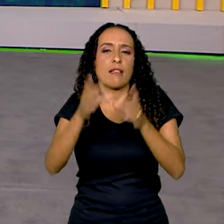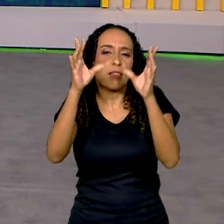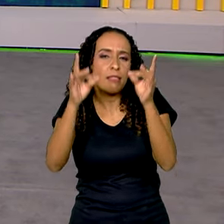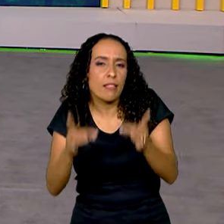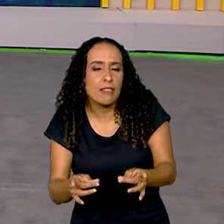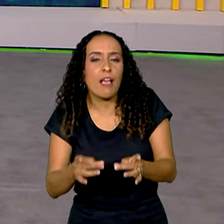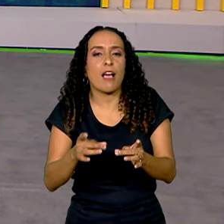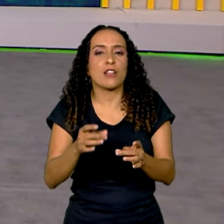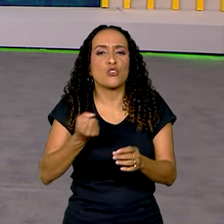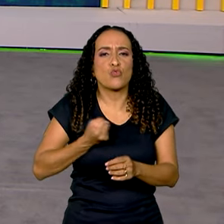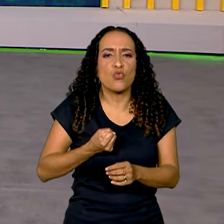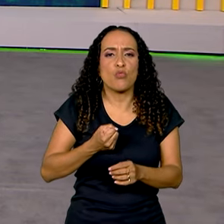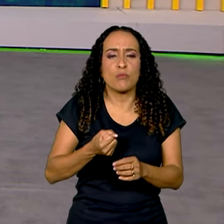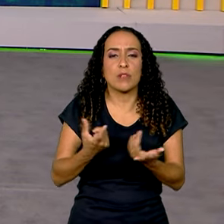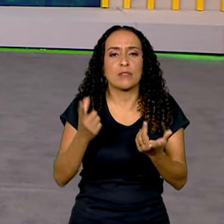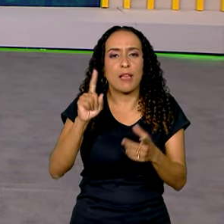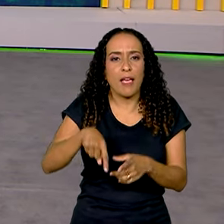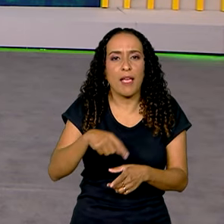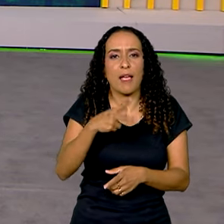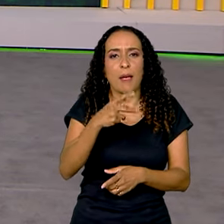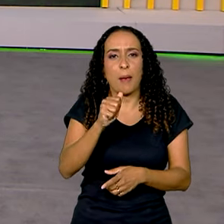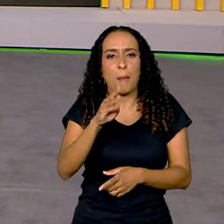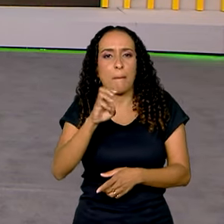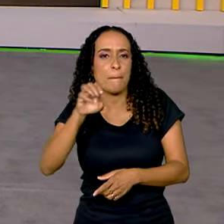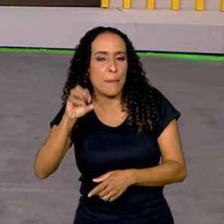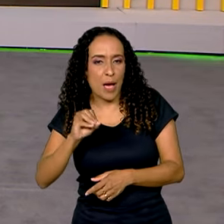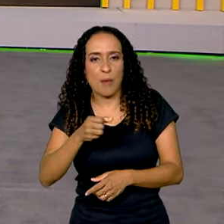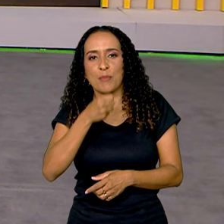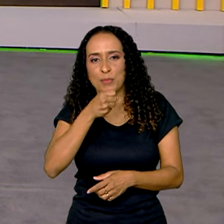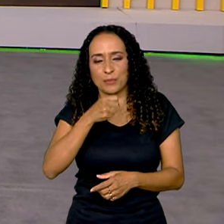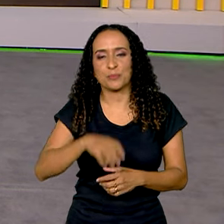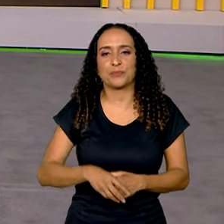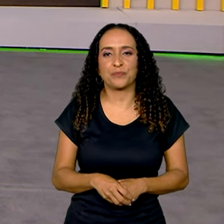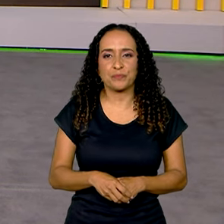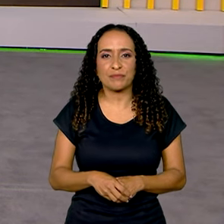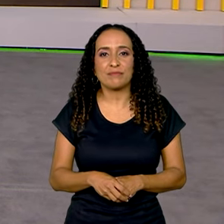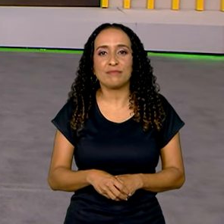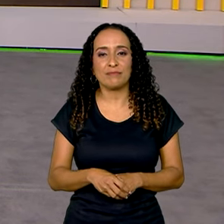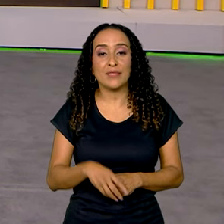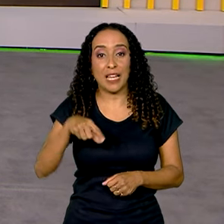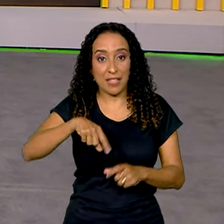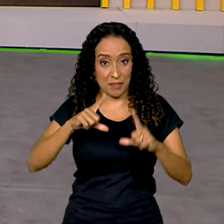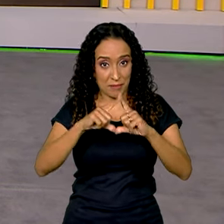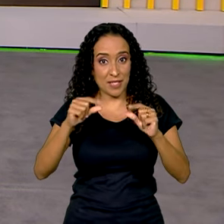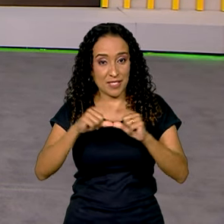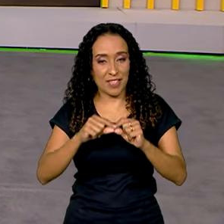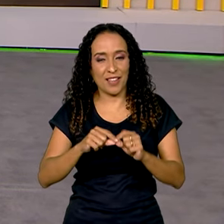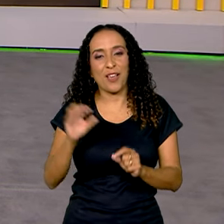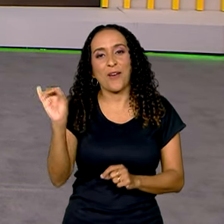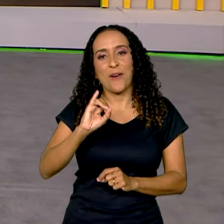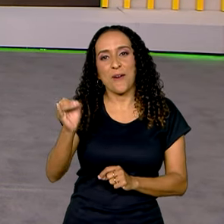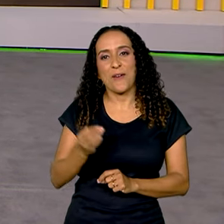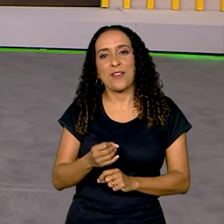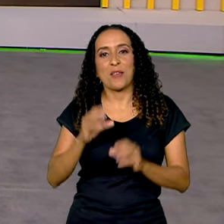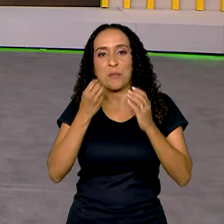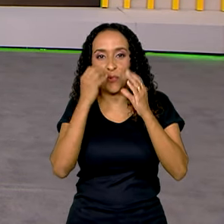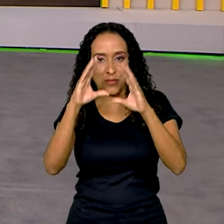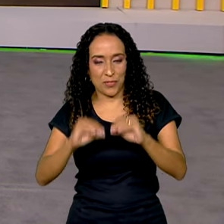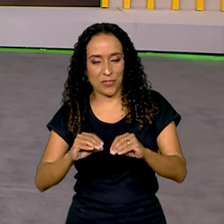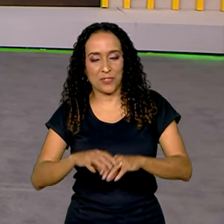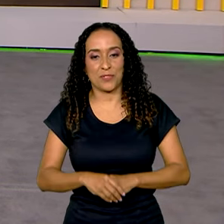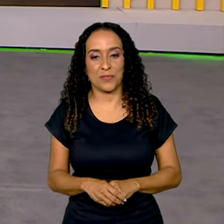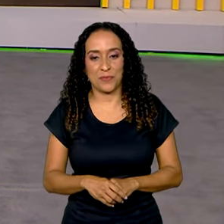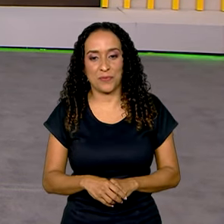detalhes desses números ao vivo pra gente é o repórter Pablo Mundim, que fala daqui de Brasília. Olá, Pablo, boa noite.